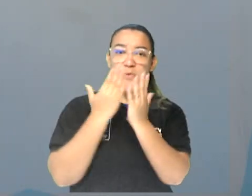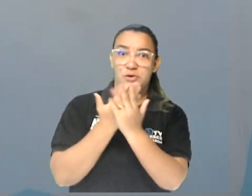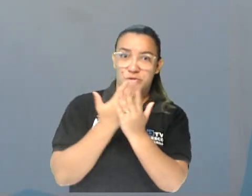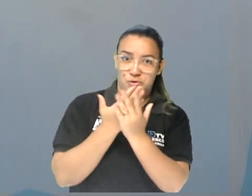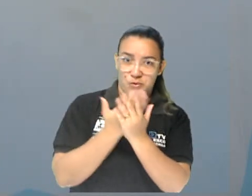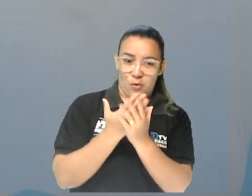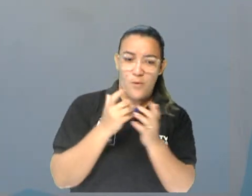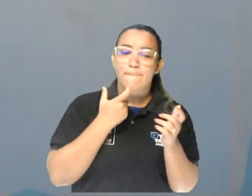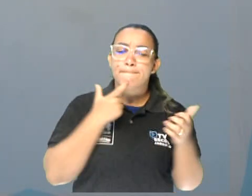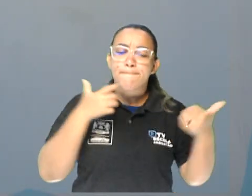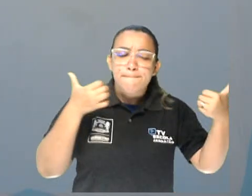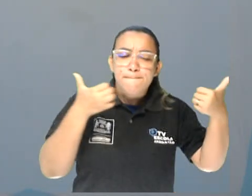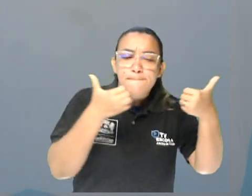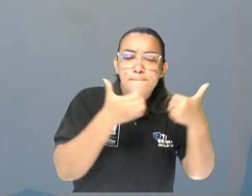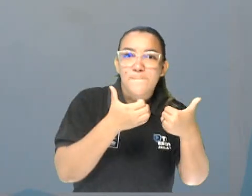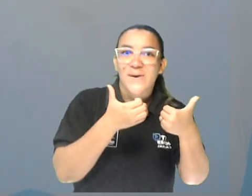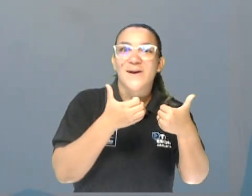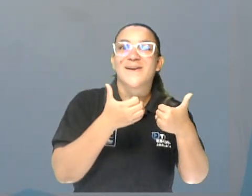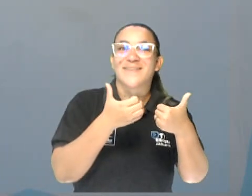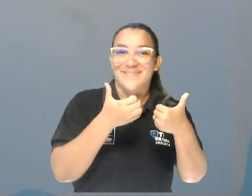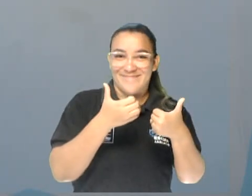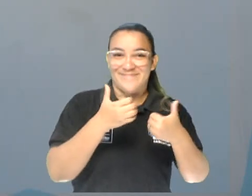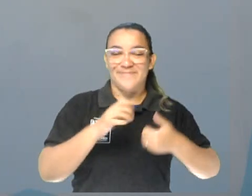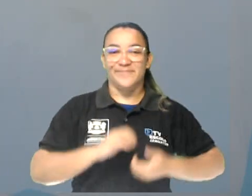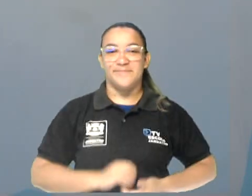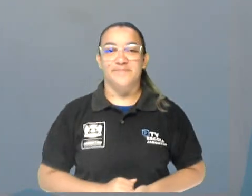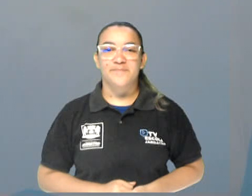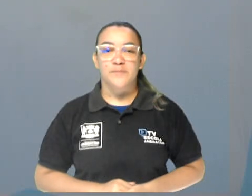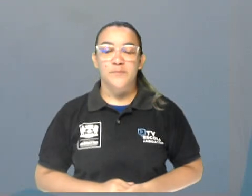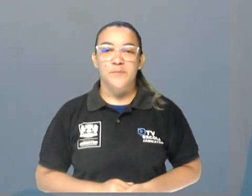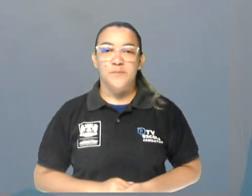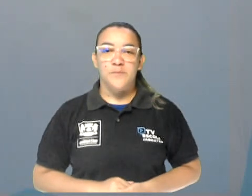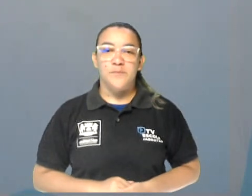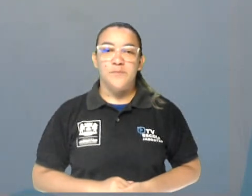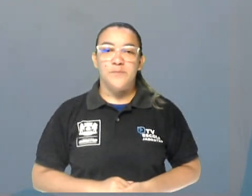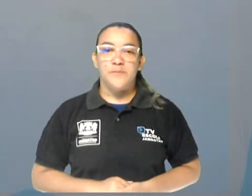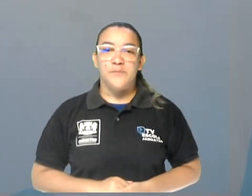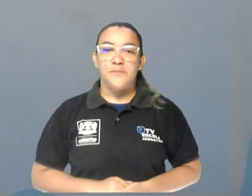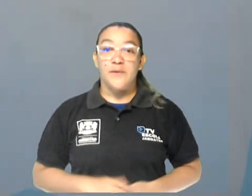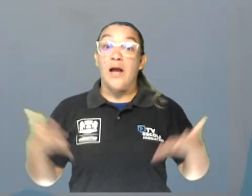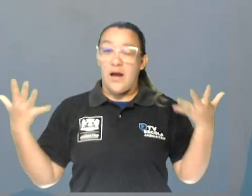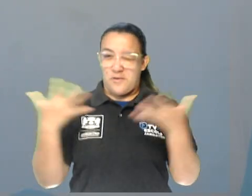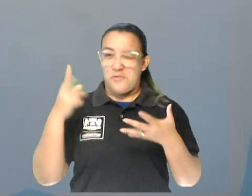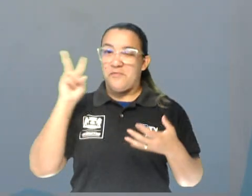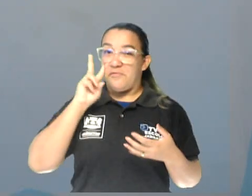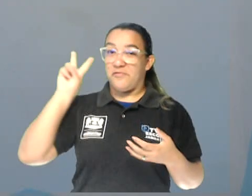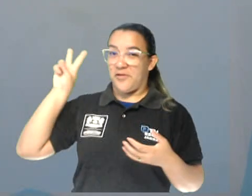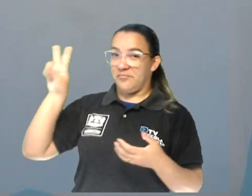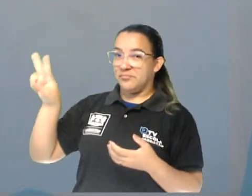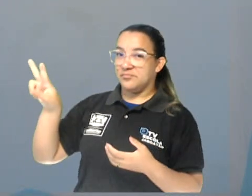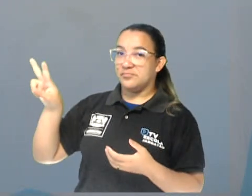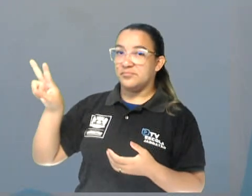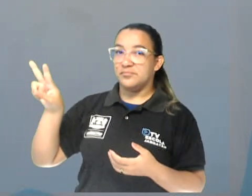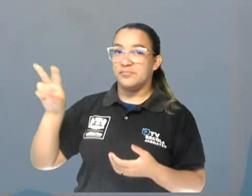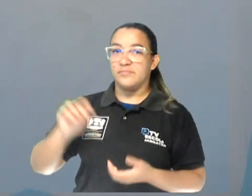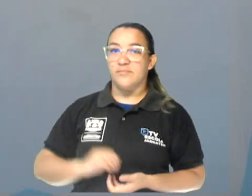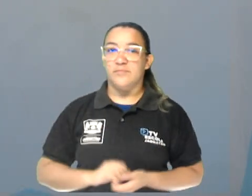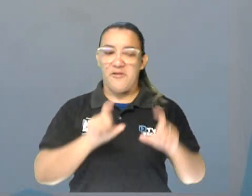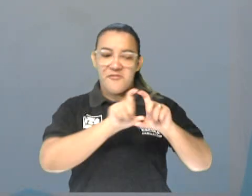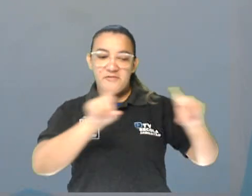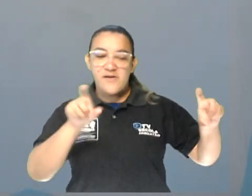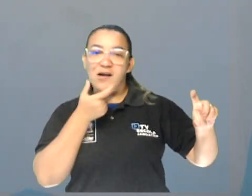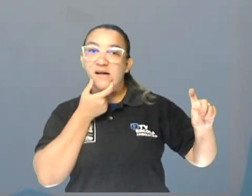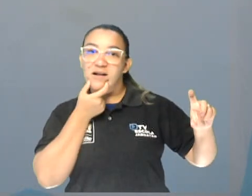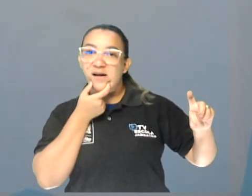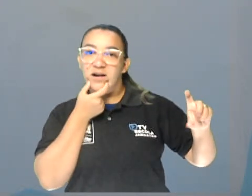meu bairro. Ou existe uma escola no meu bairro. Certo? Dá uma olhada aí na tela, para isso daí. There are two